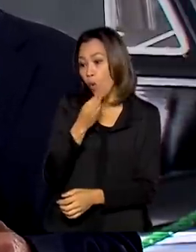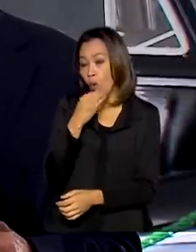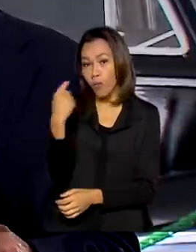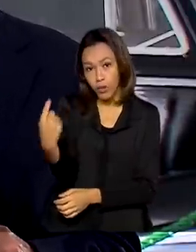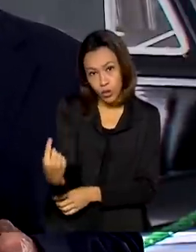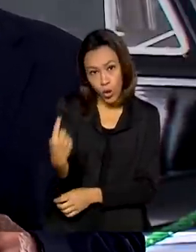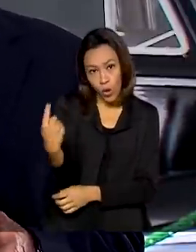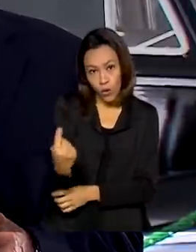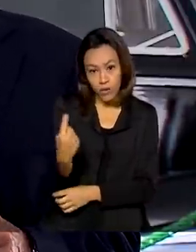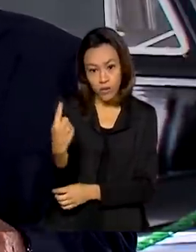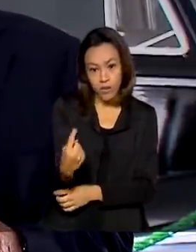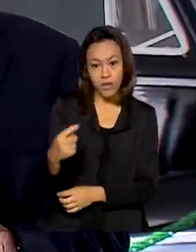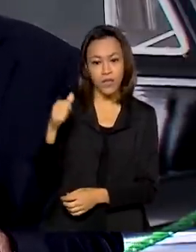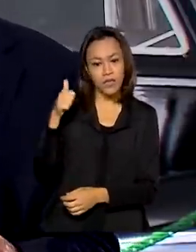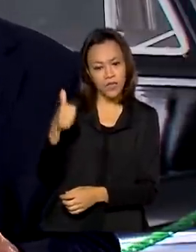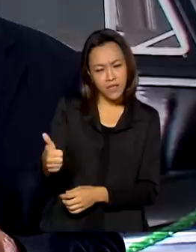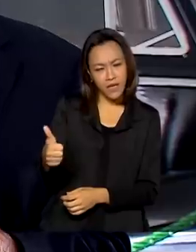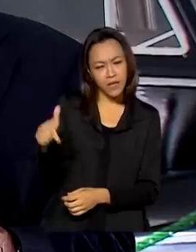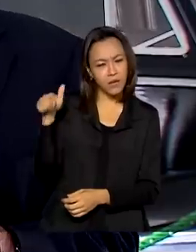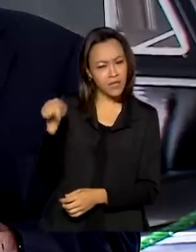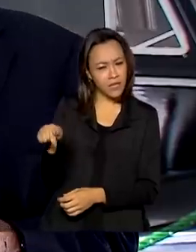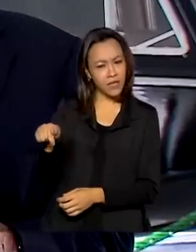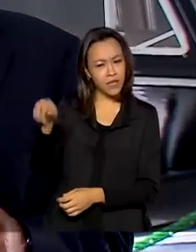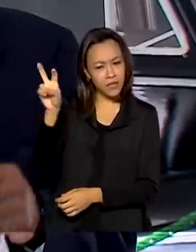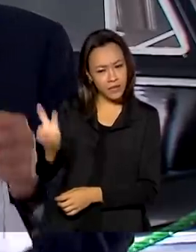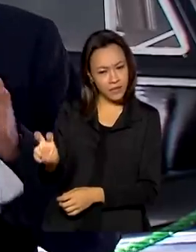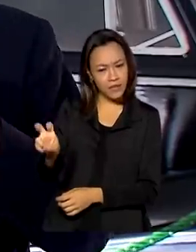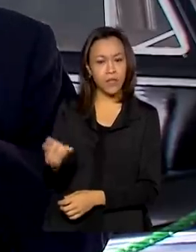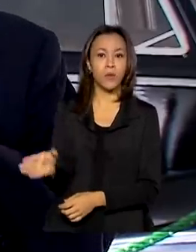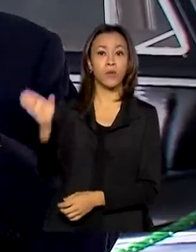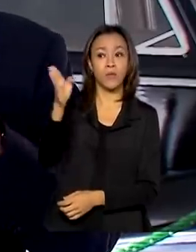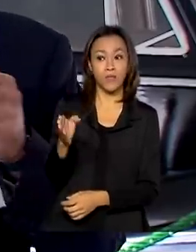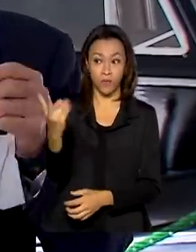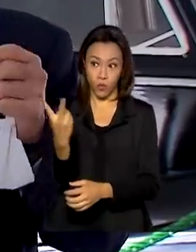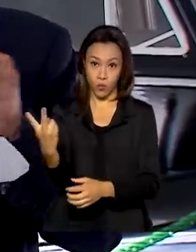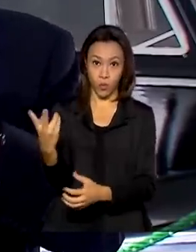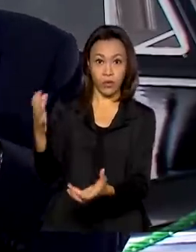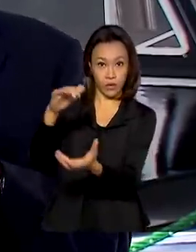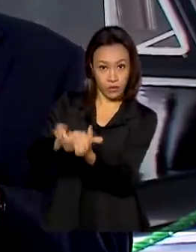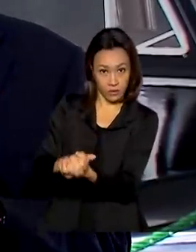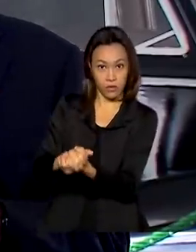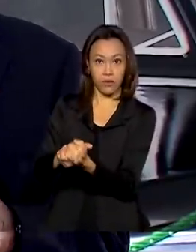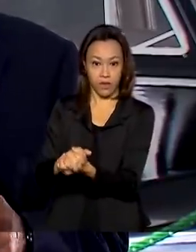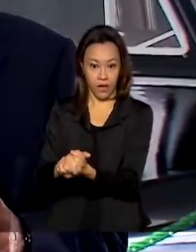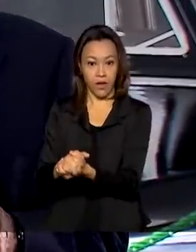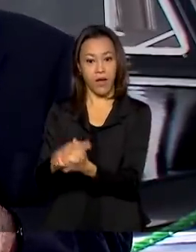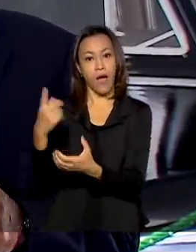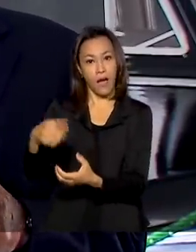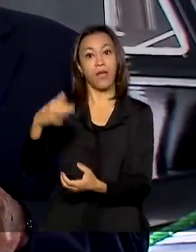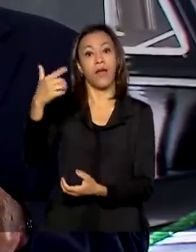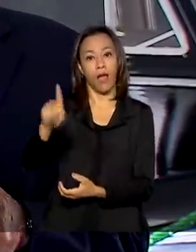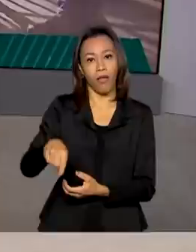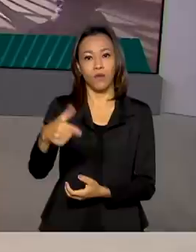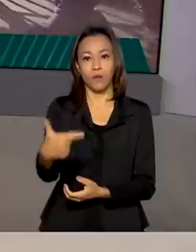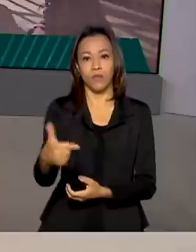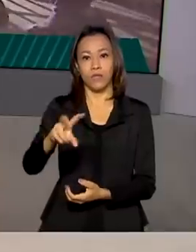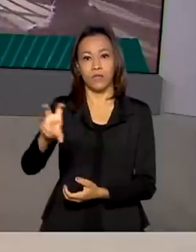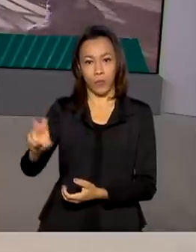já é 175. Se for o casal, os dois, aí já são 250.